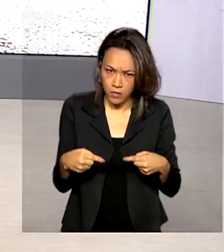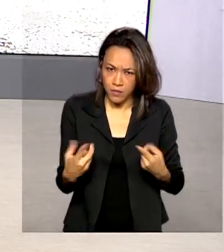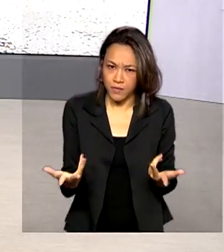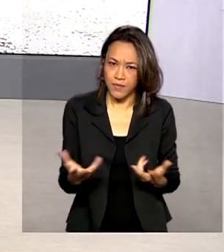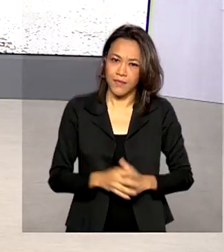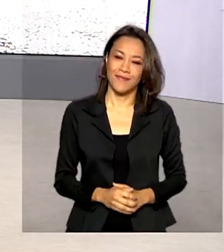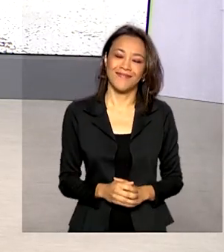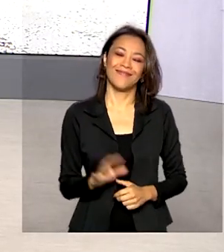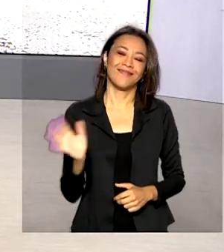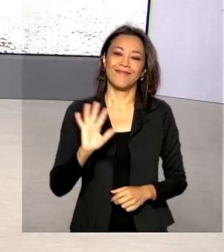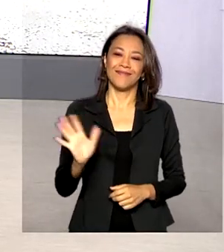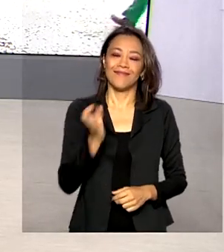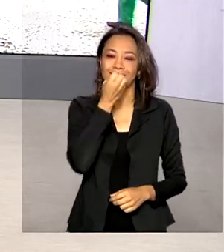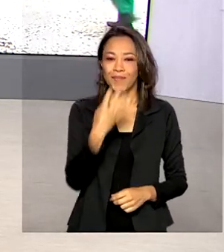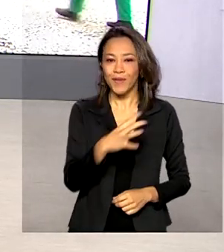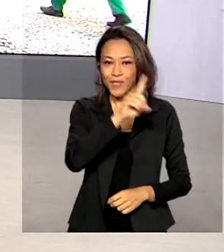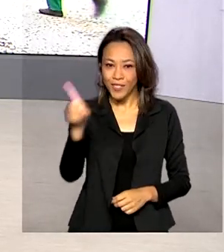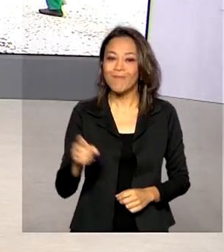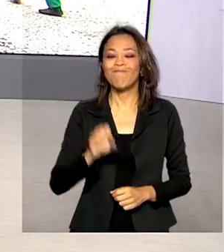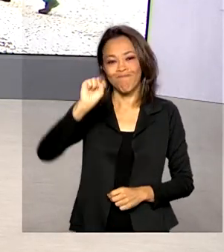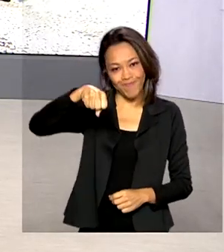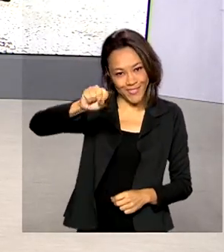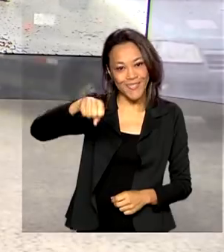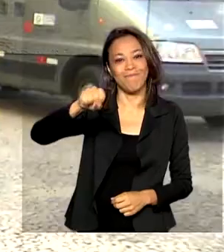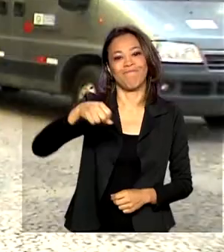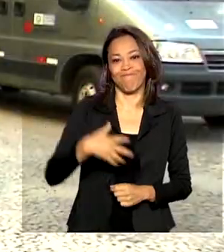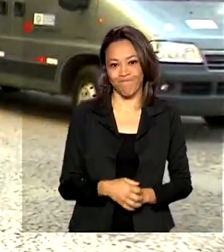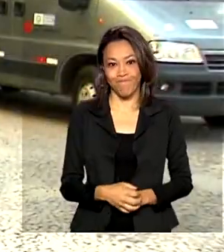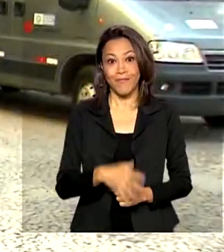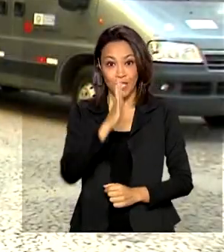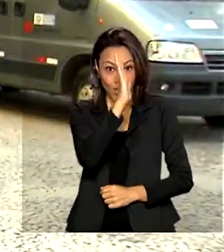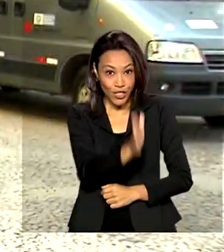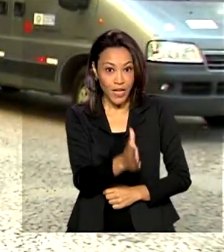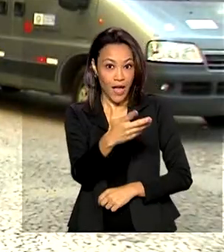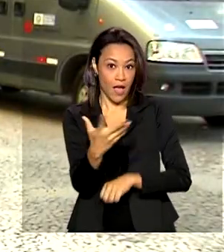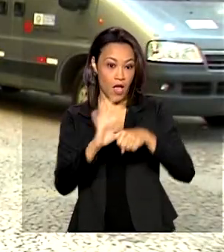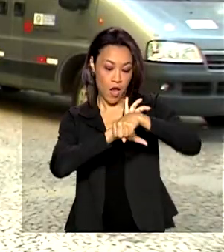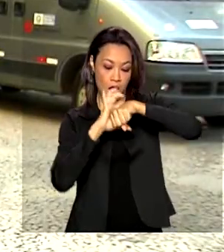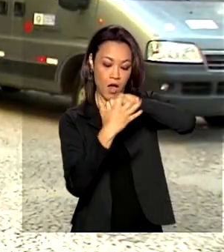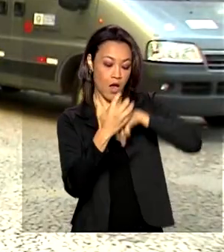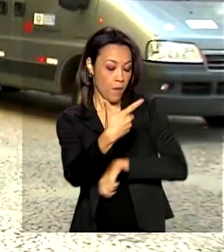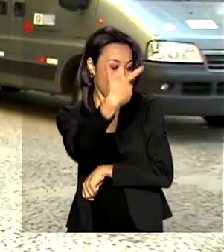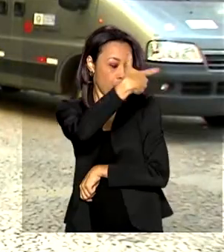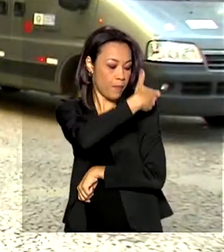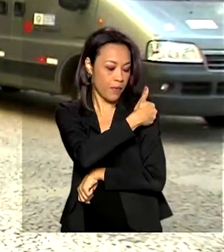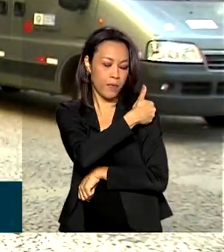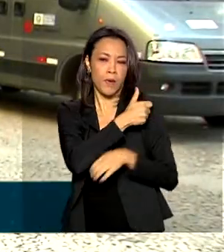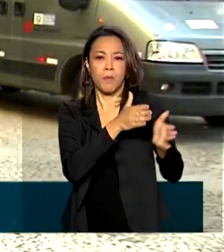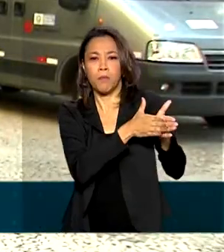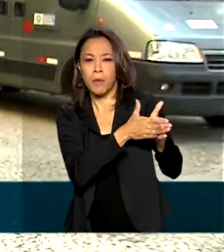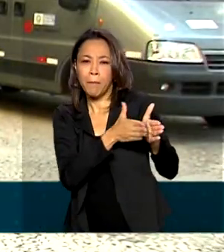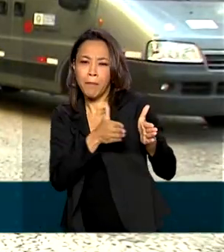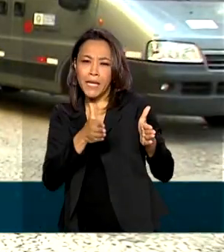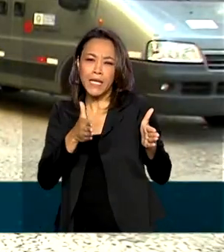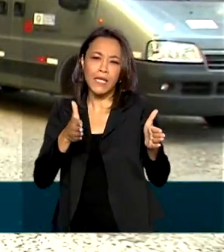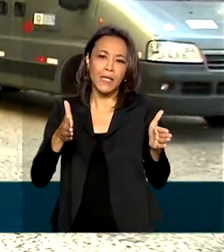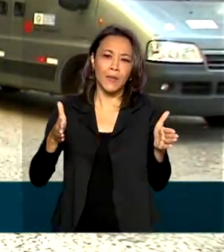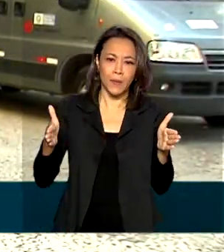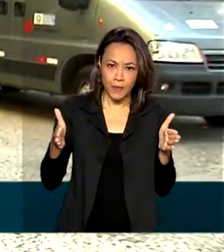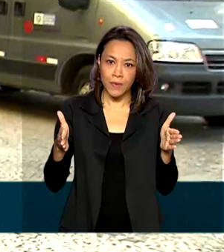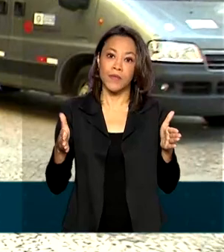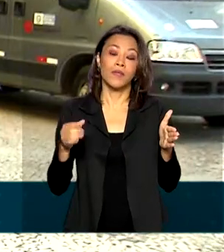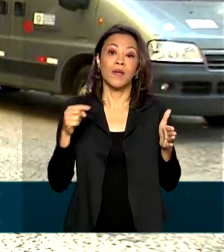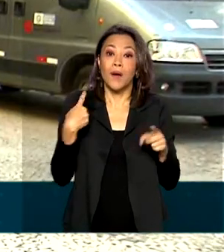Oi Renata, bom dia. Fica impedida sim. Se for imunizada, a pessoa passa por um tempo de inaptidão como doadora de sangue